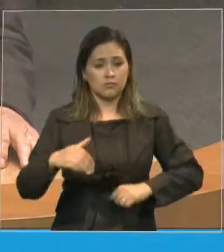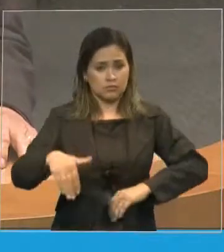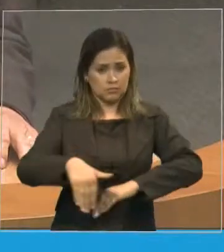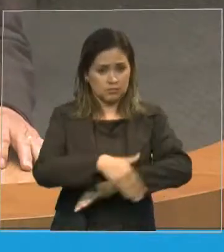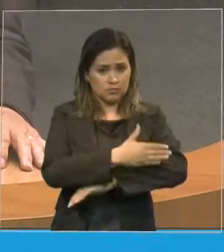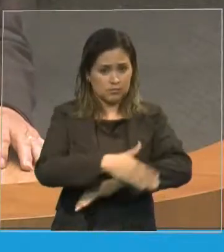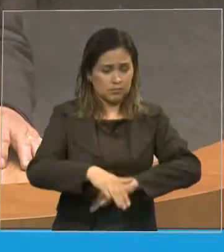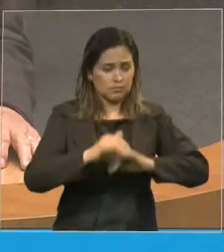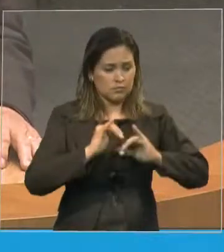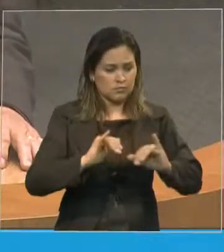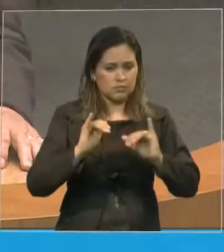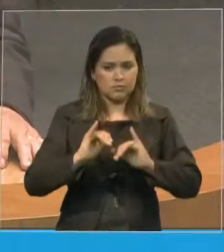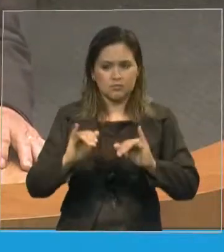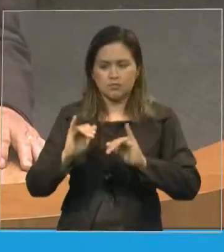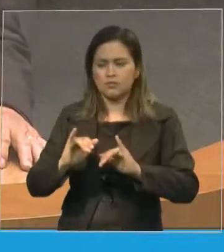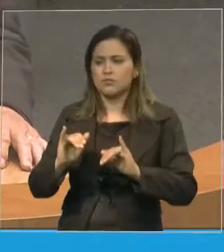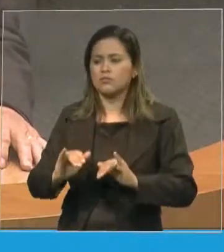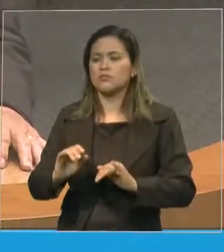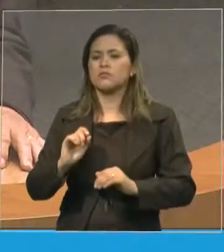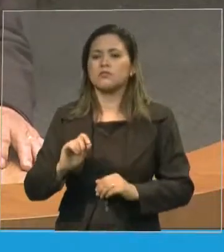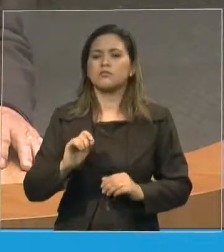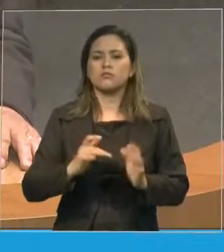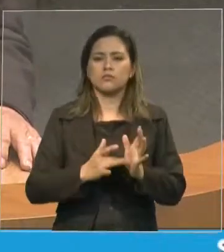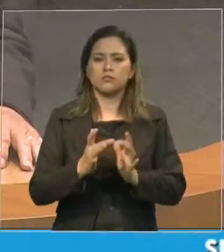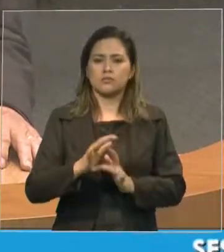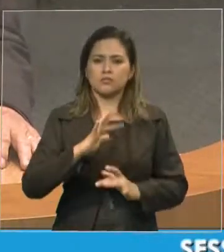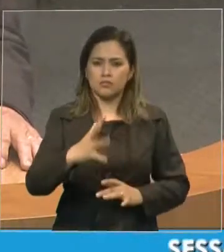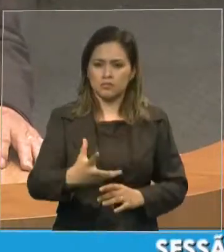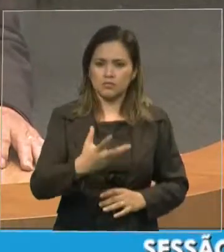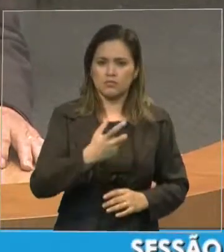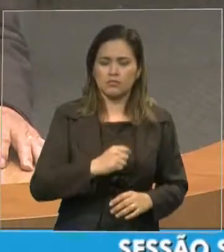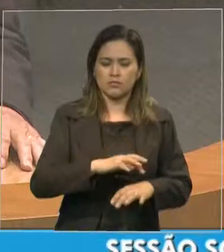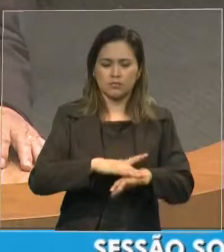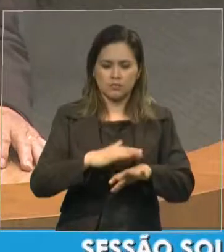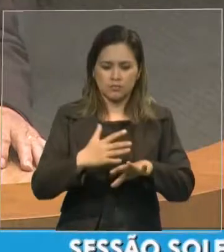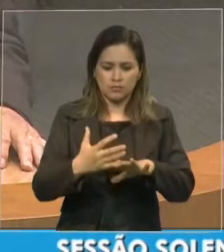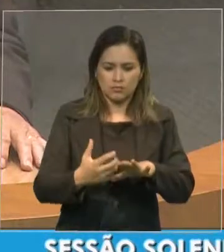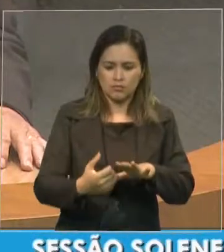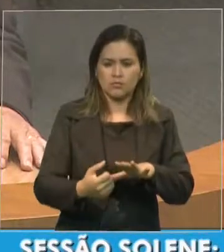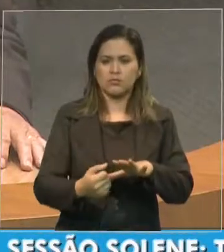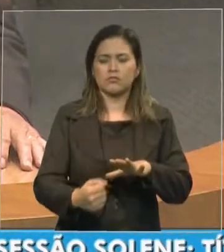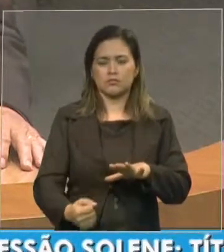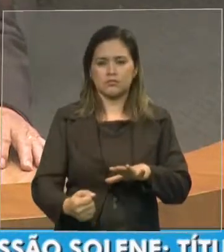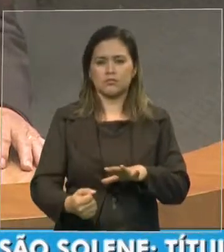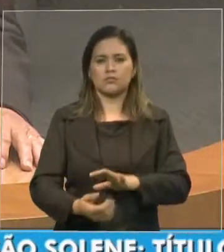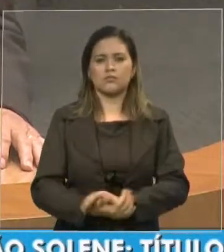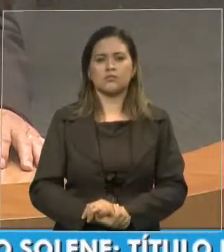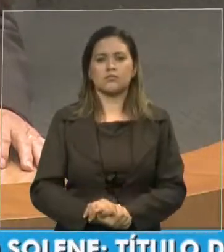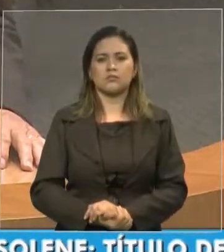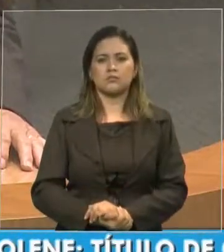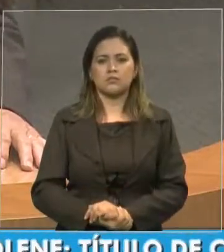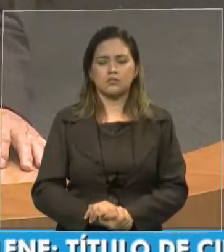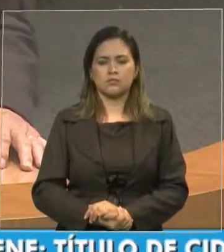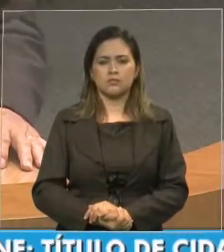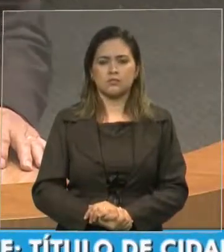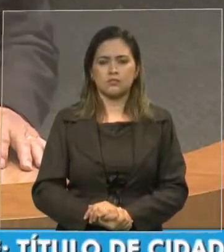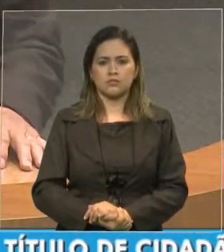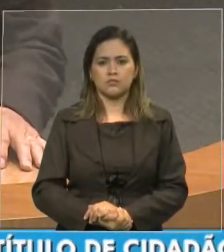que Jesus ainda salva cura e batiza com o Espírito Santo nós